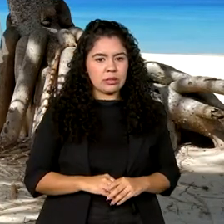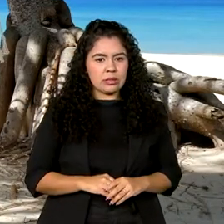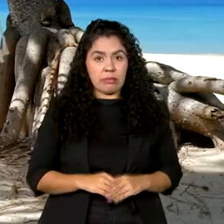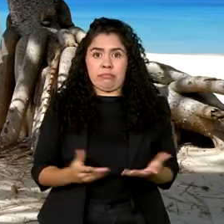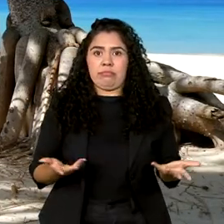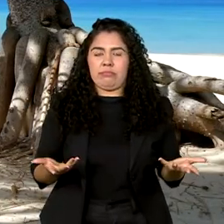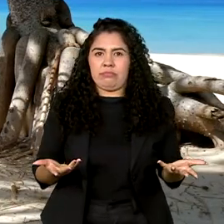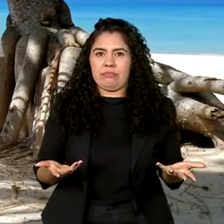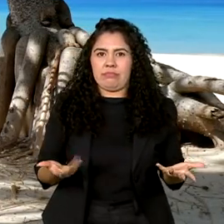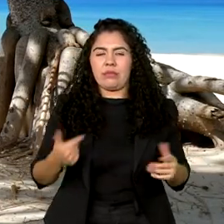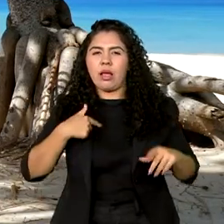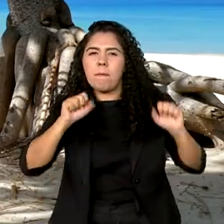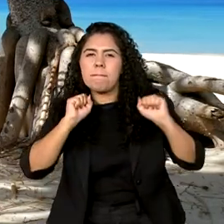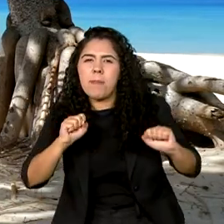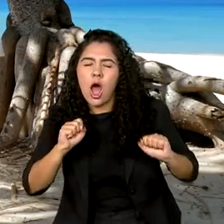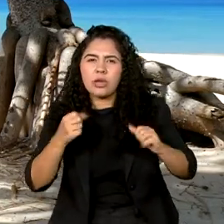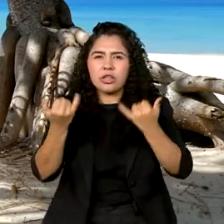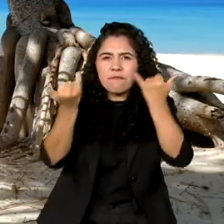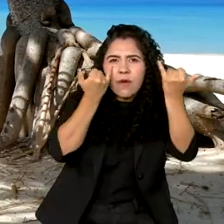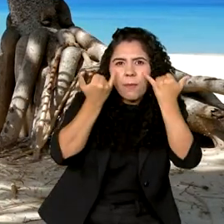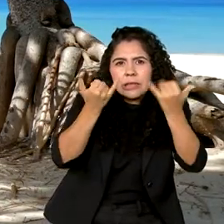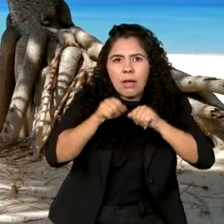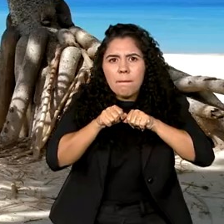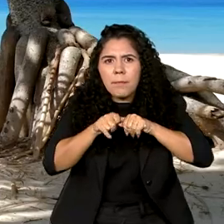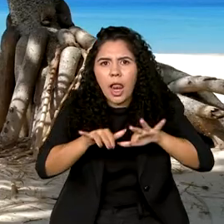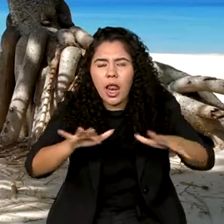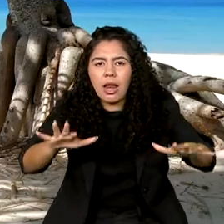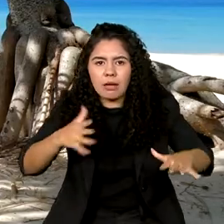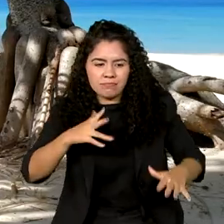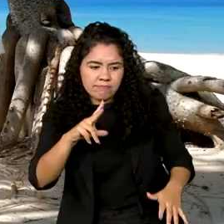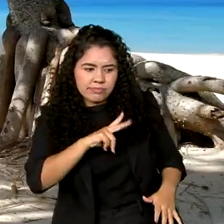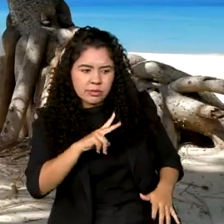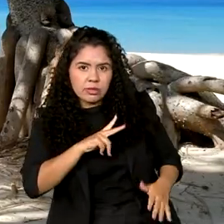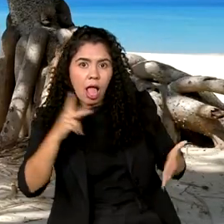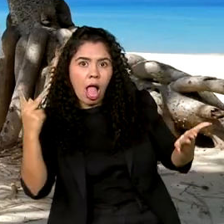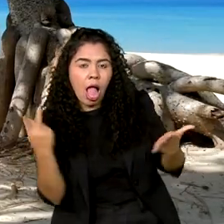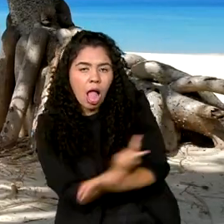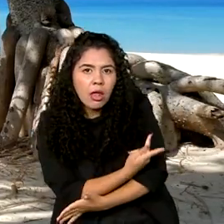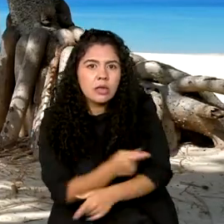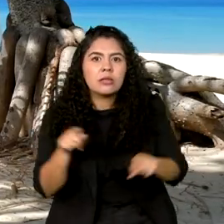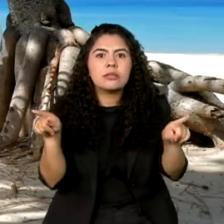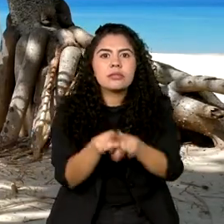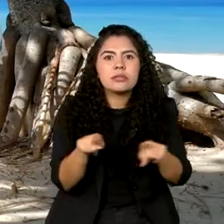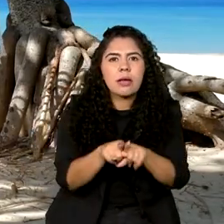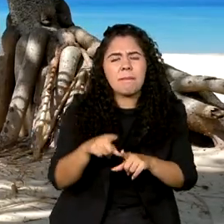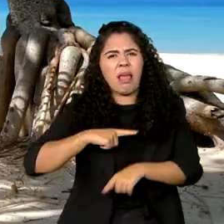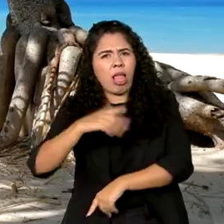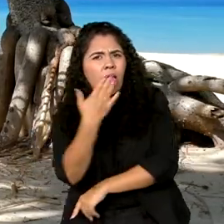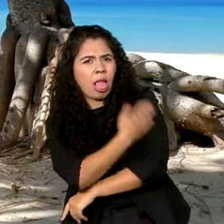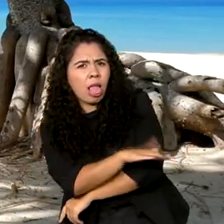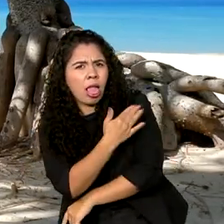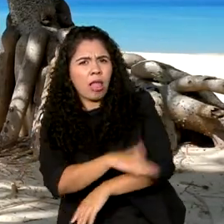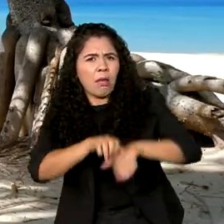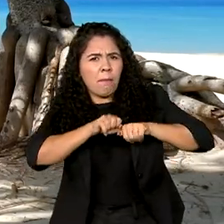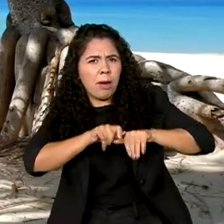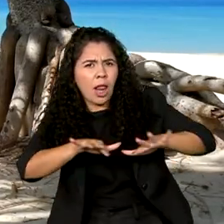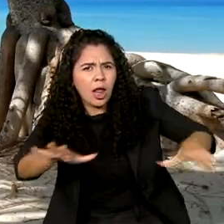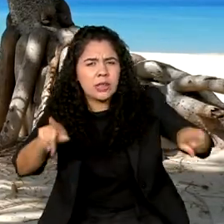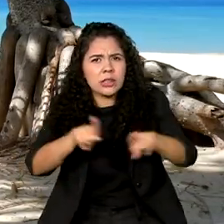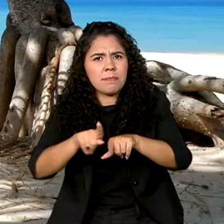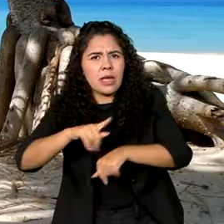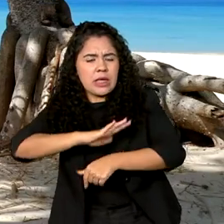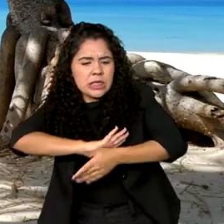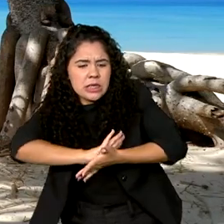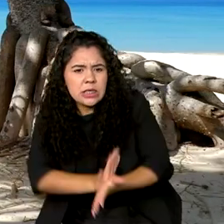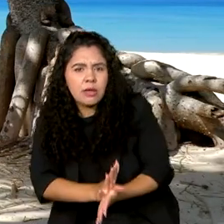Como o vazamento ou o uso indevido de dados pessoais e a perpetuação de preconceitos e discriminação por conta